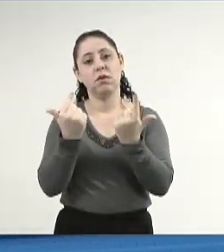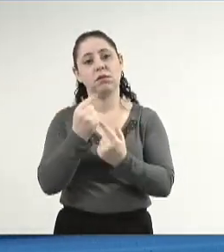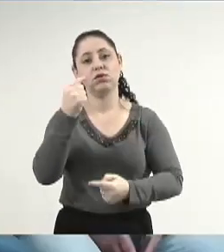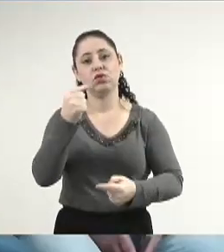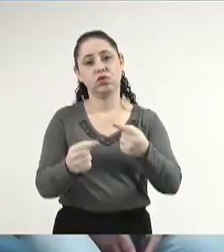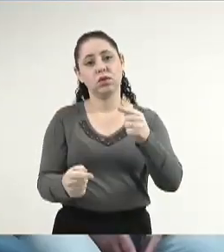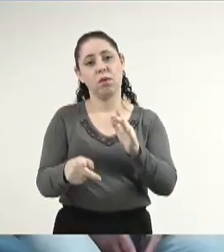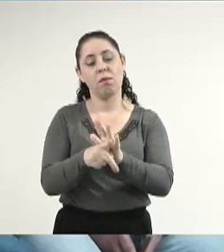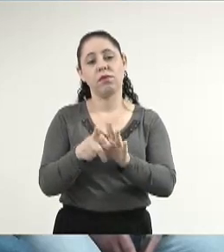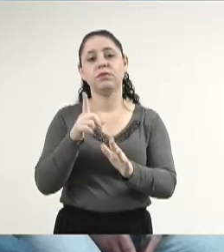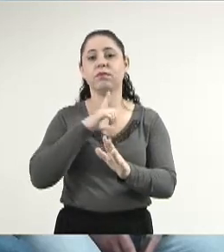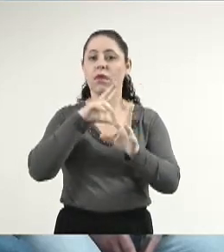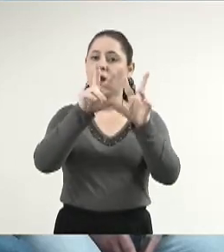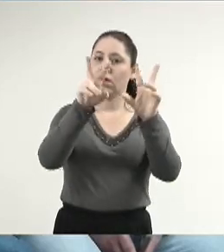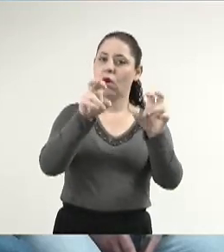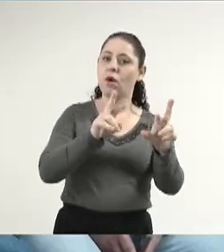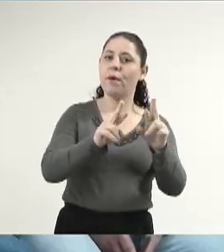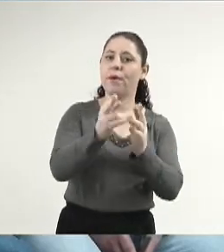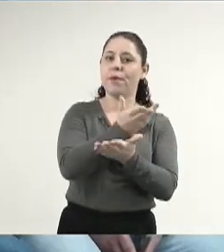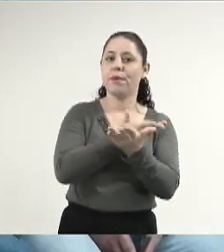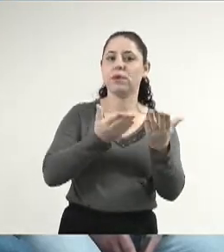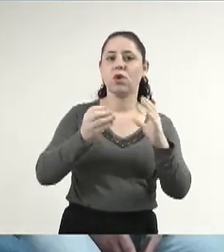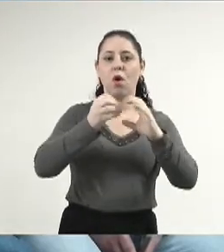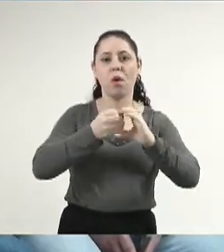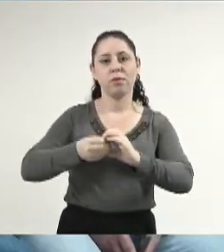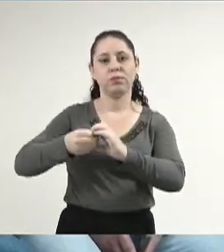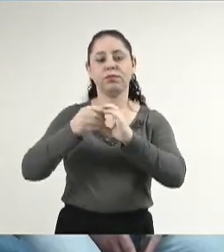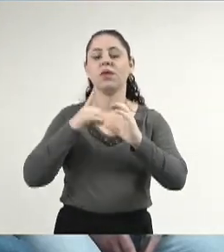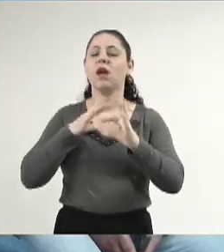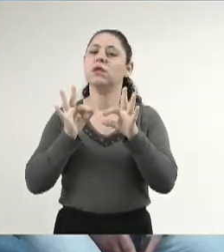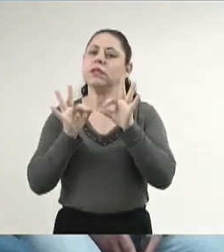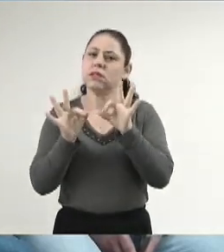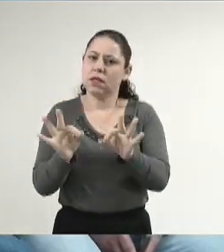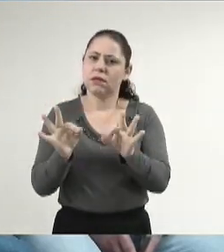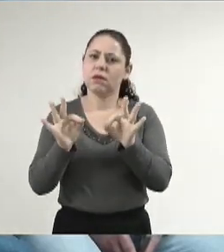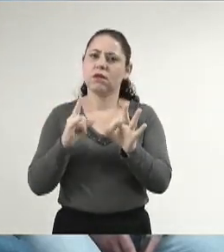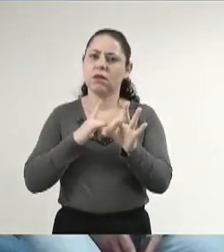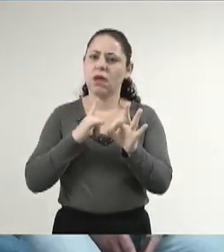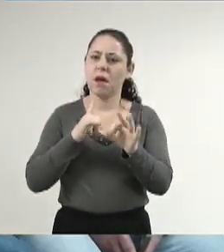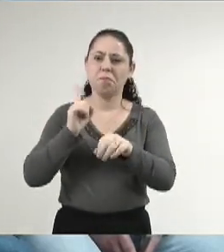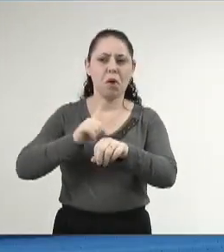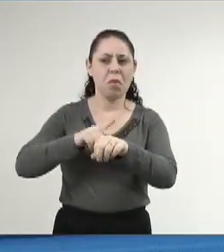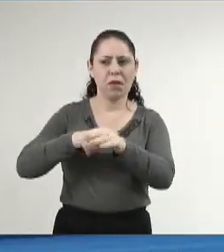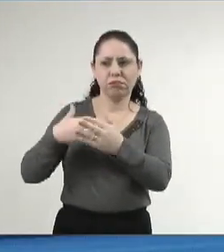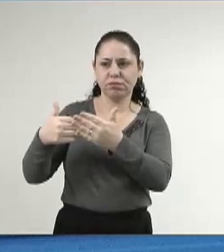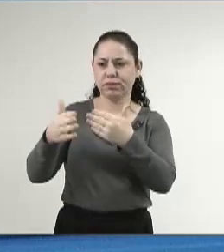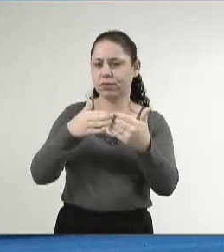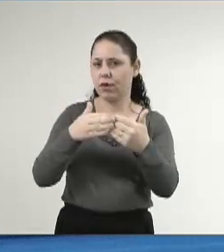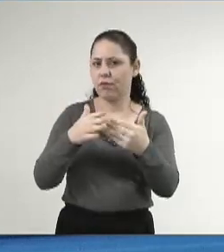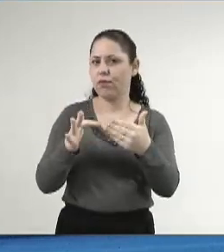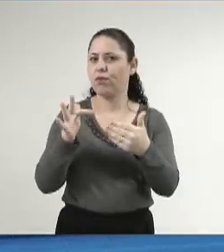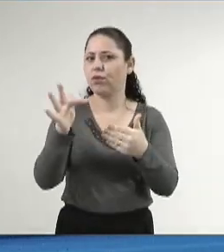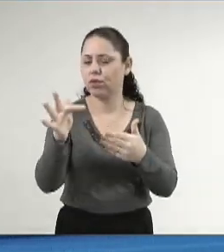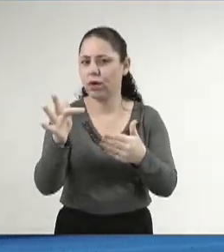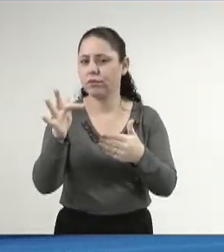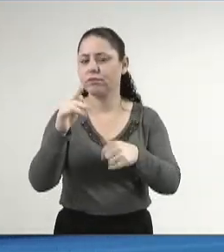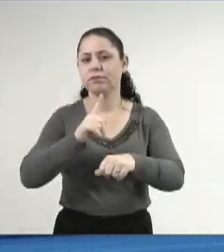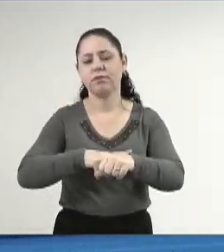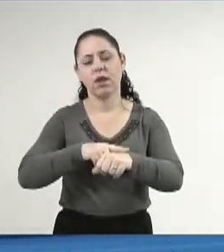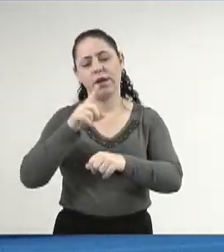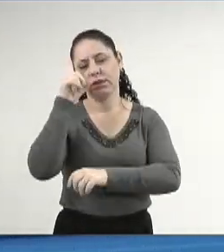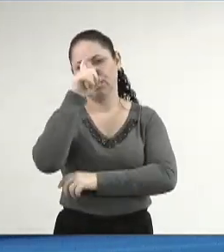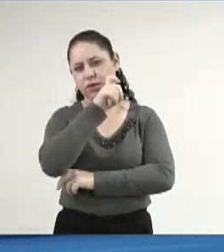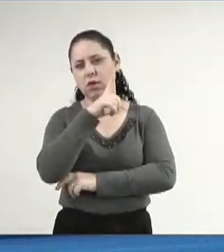discussão de temas relacionados ao cooperativismo, porque eu tenho certeza que em todos os momentos, principalmente nos momentos de